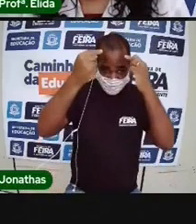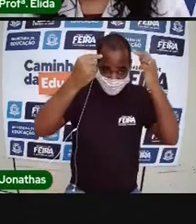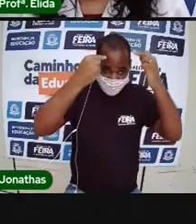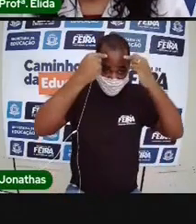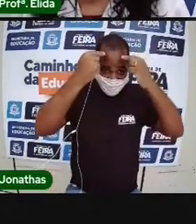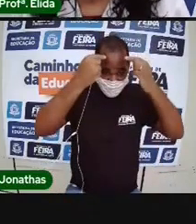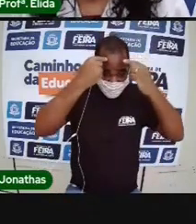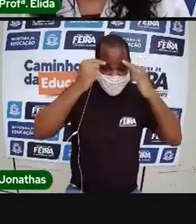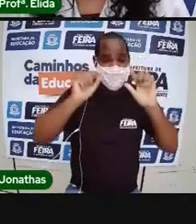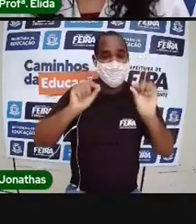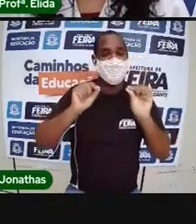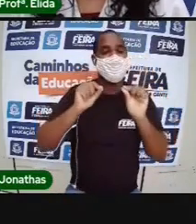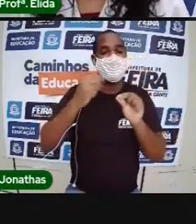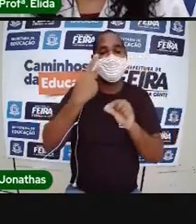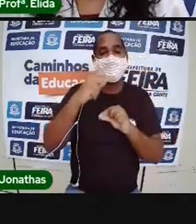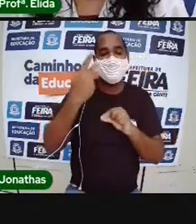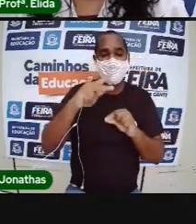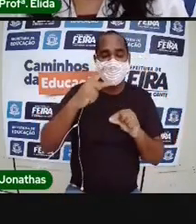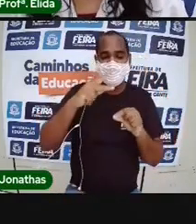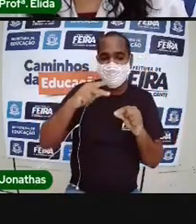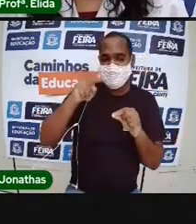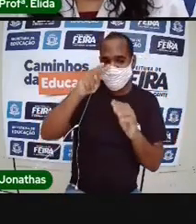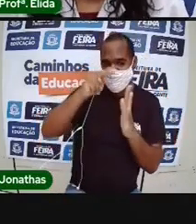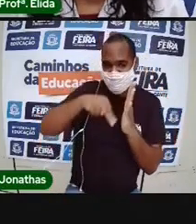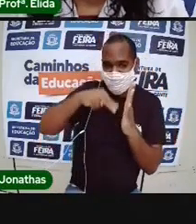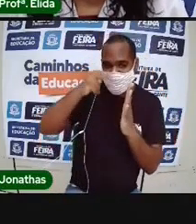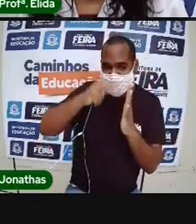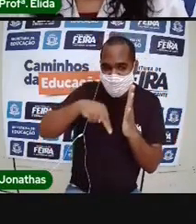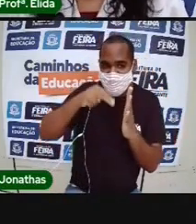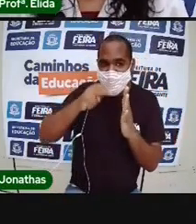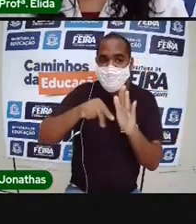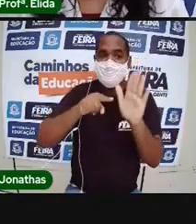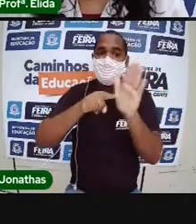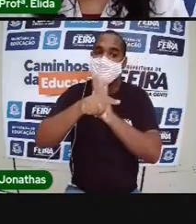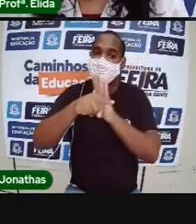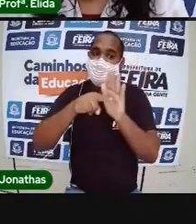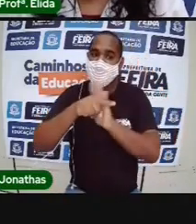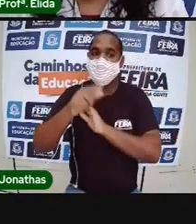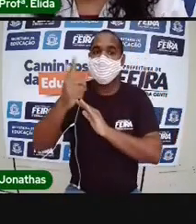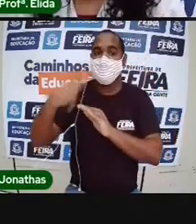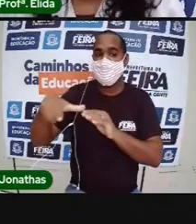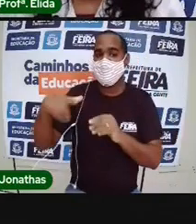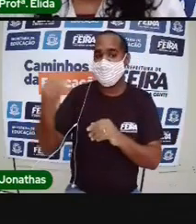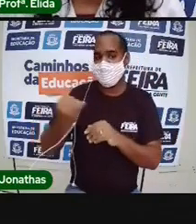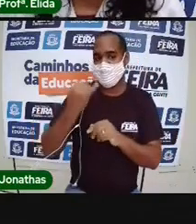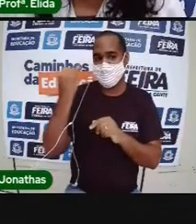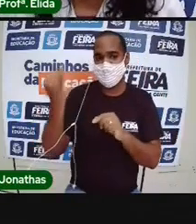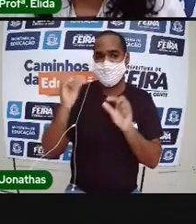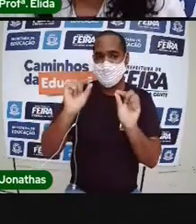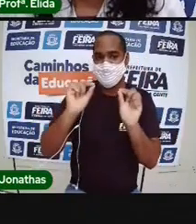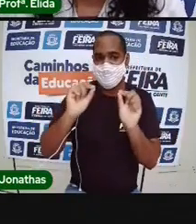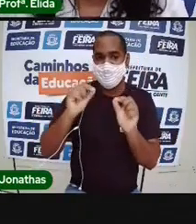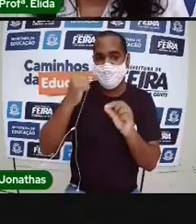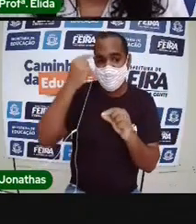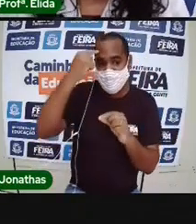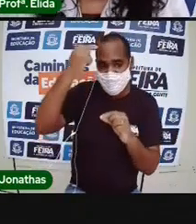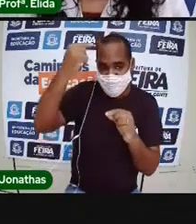acabou de ler, tem uma pergunta que se repete. Identifique e copie.